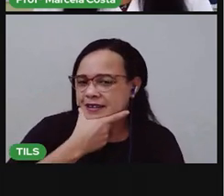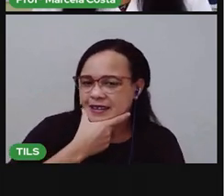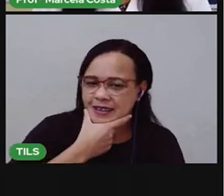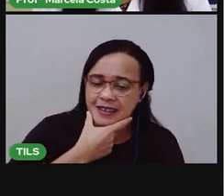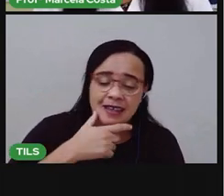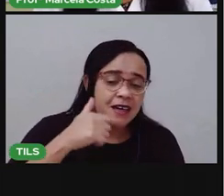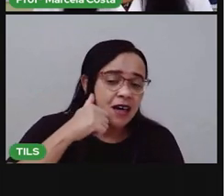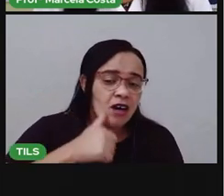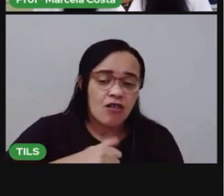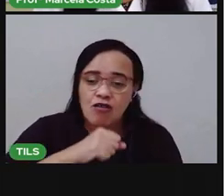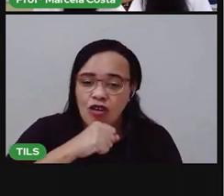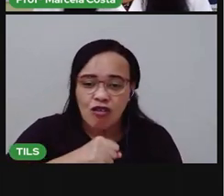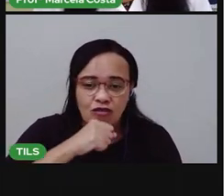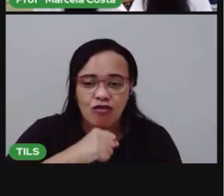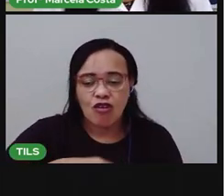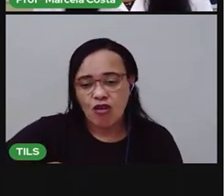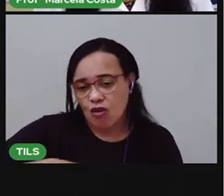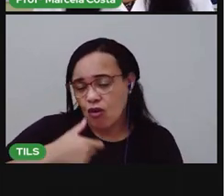madrasta,